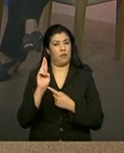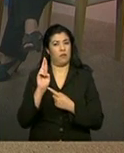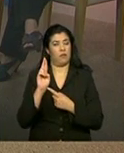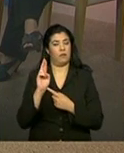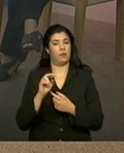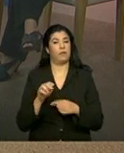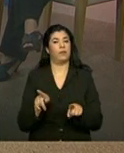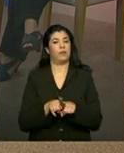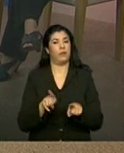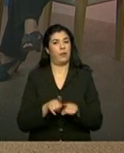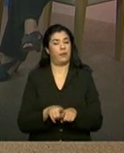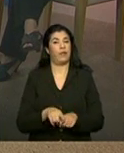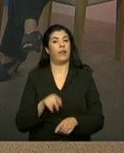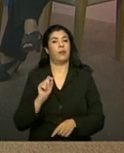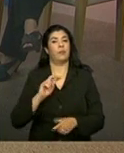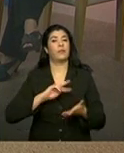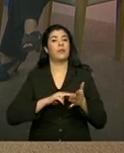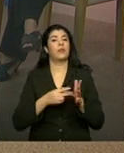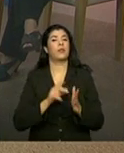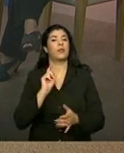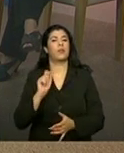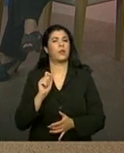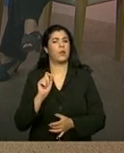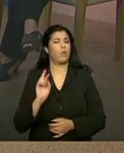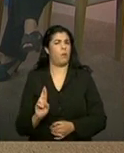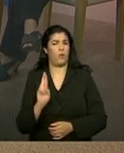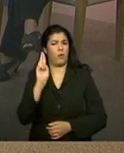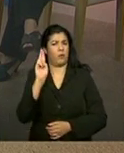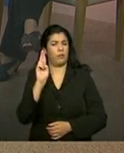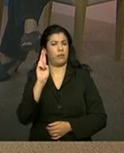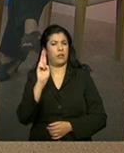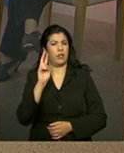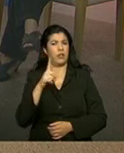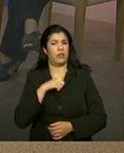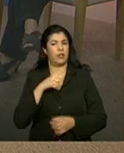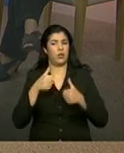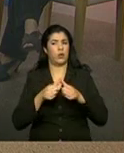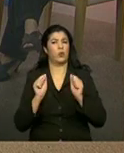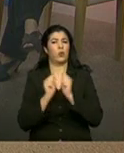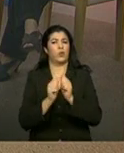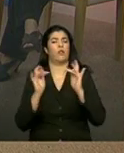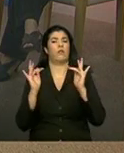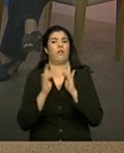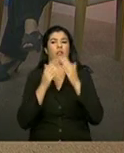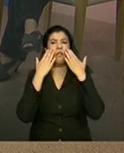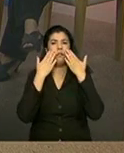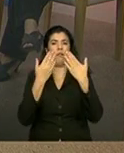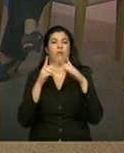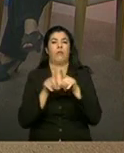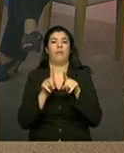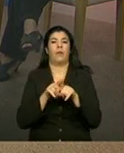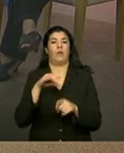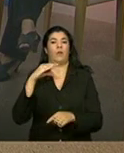E essa referência, ela não é uma referência só de estar ali, o CRAS tem um